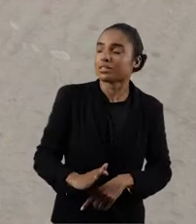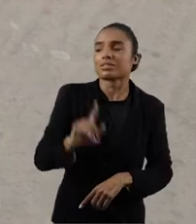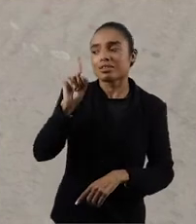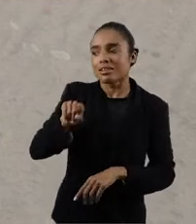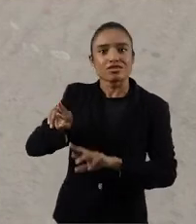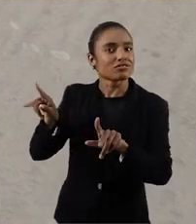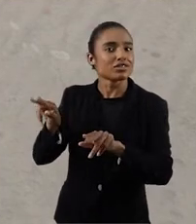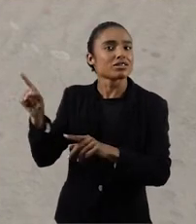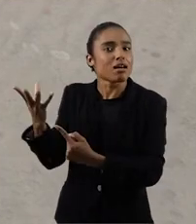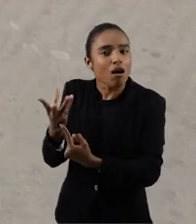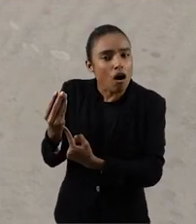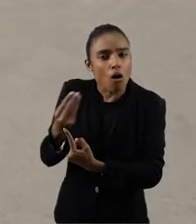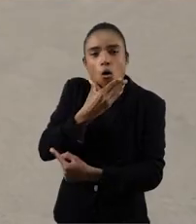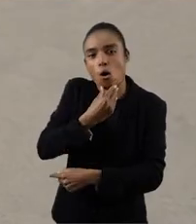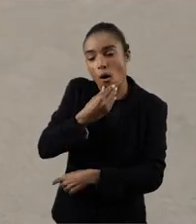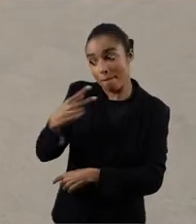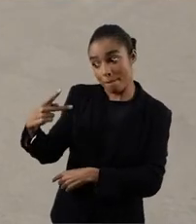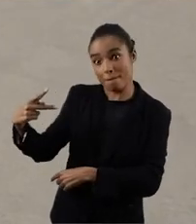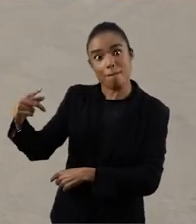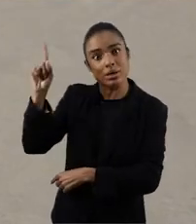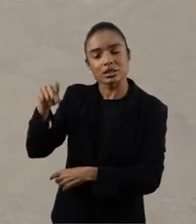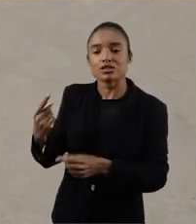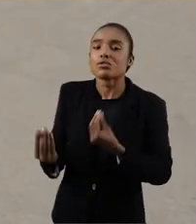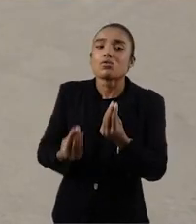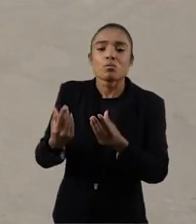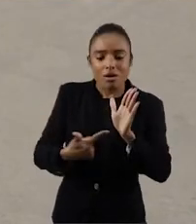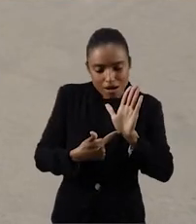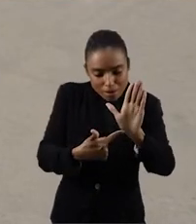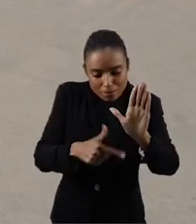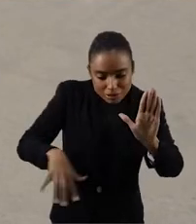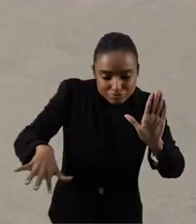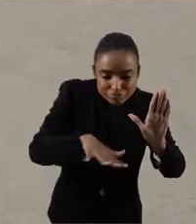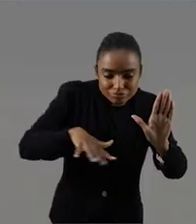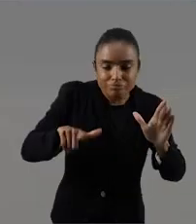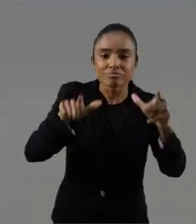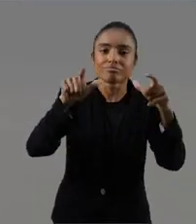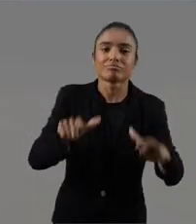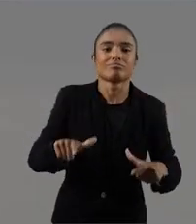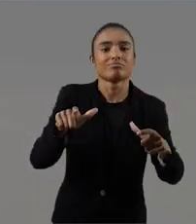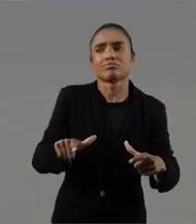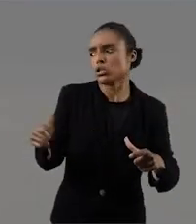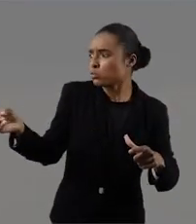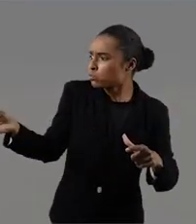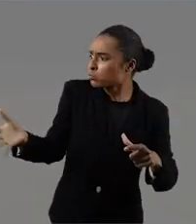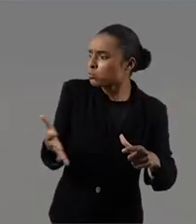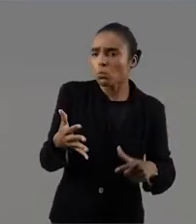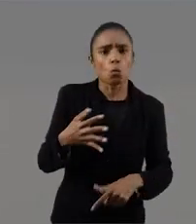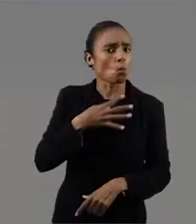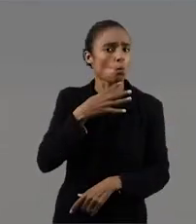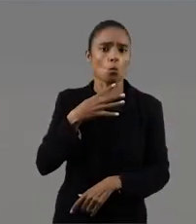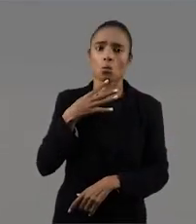abraça essas obras do Paulo e também no modo como a gente conseguiu apresentar de forma inédita alguns trabalhos que